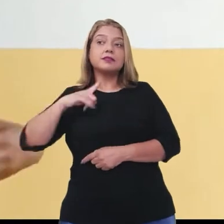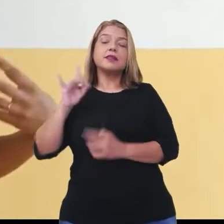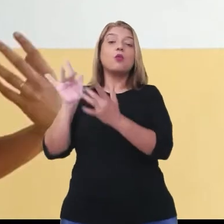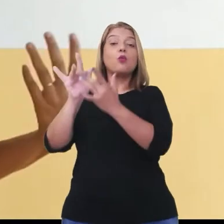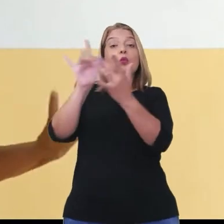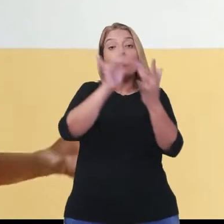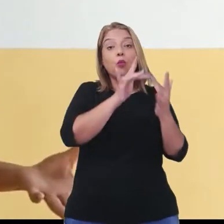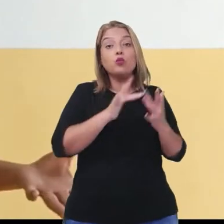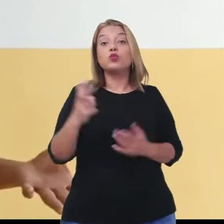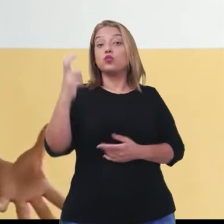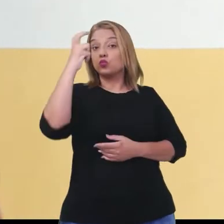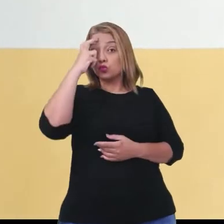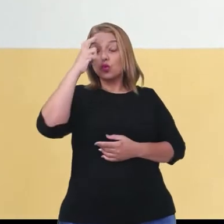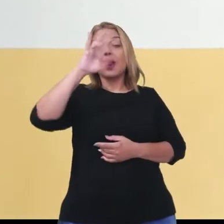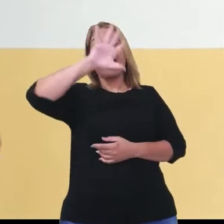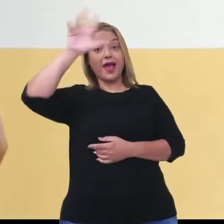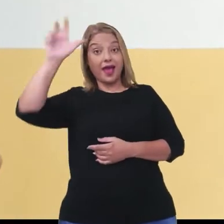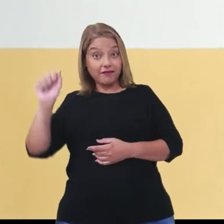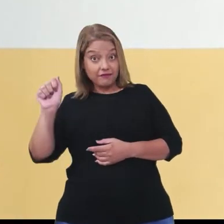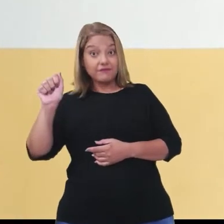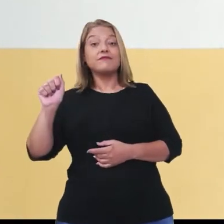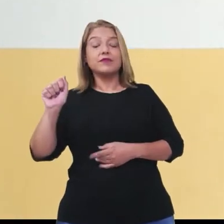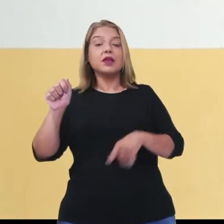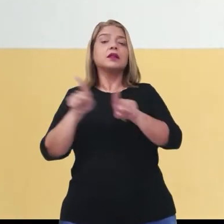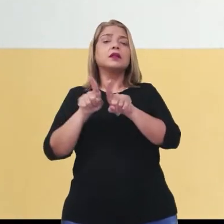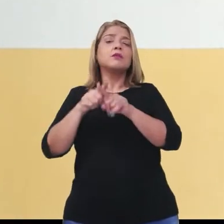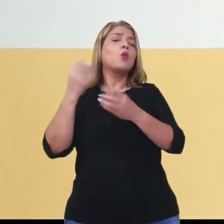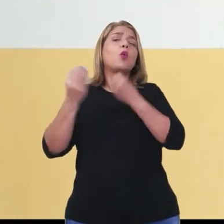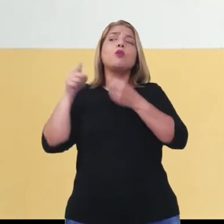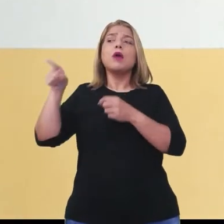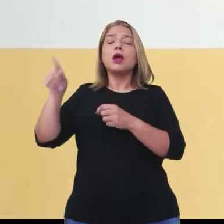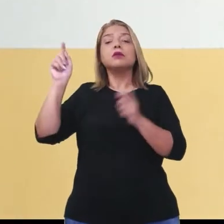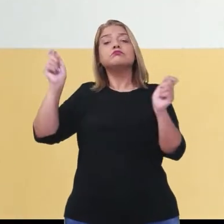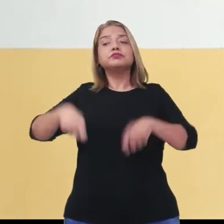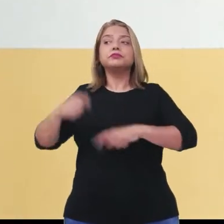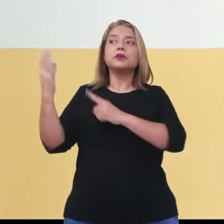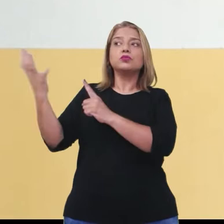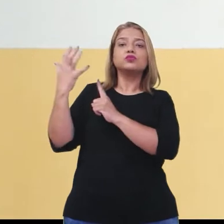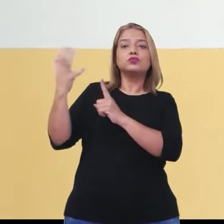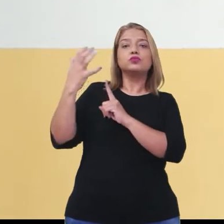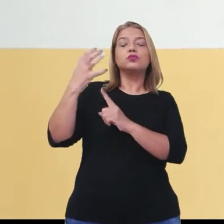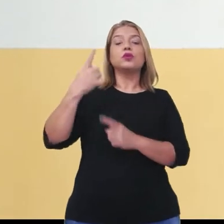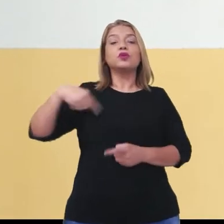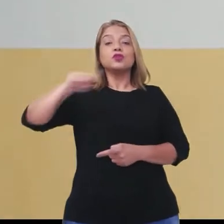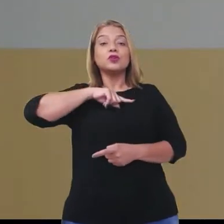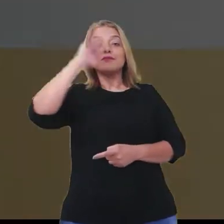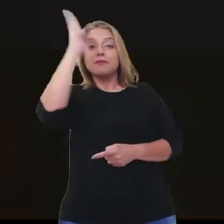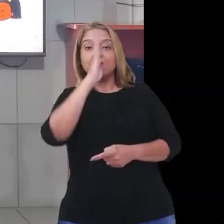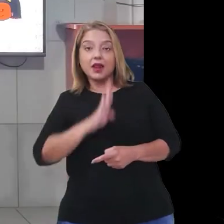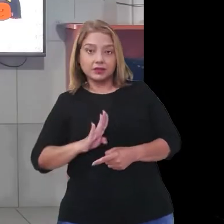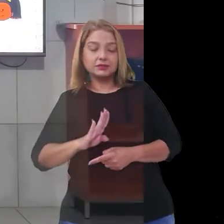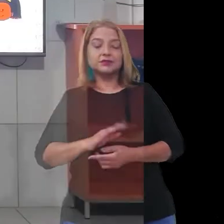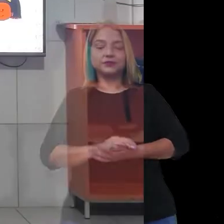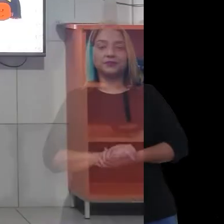cultura africana e com a influência dessa cultura na constituição do povo brasileiro.